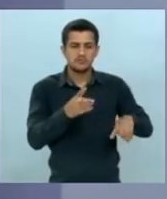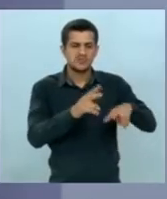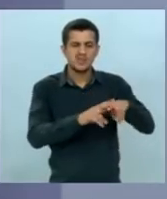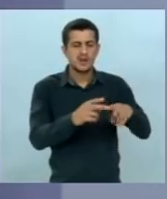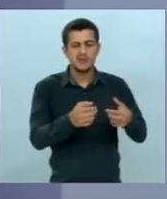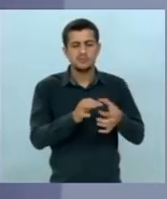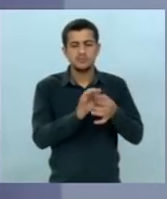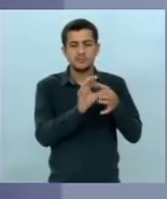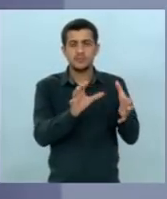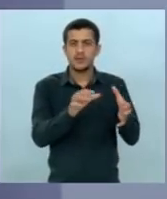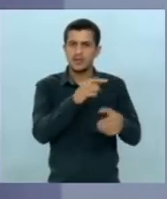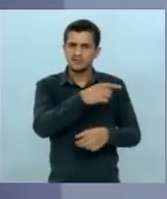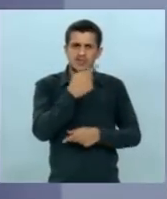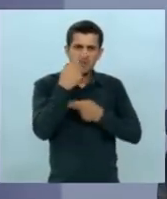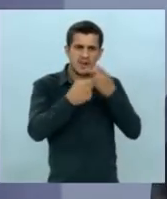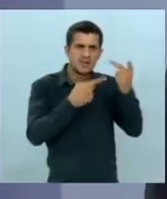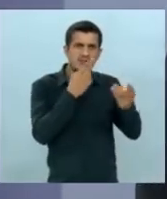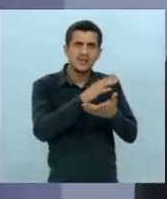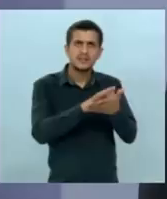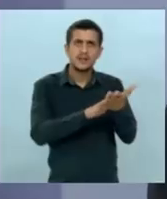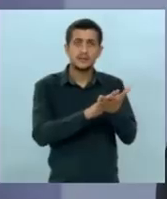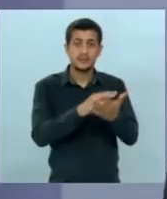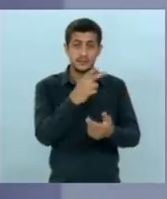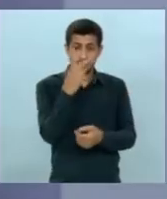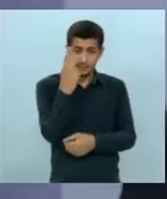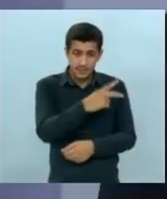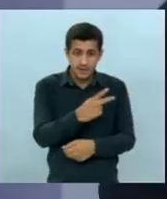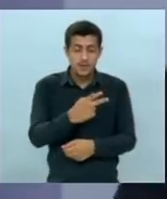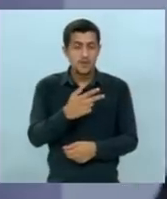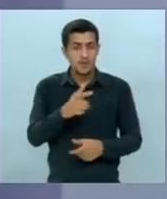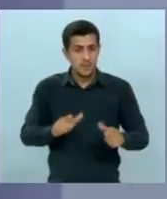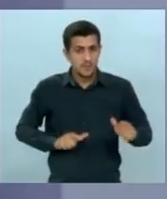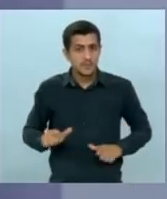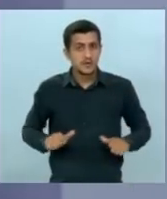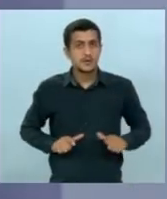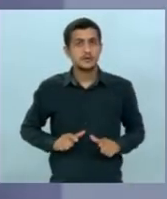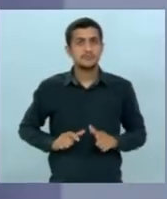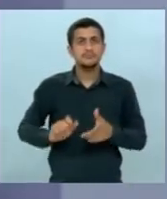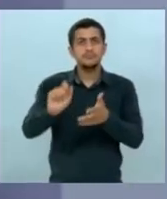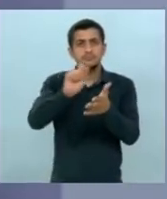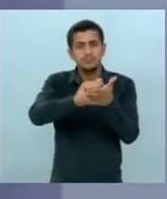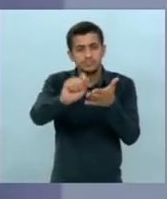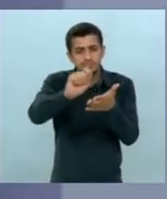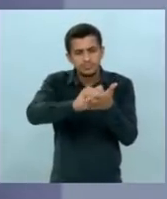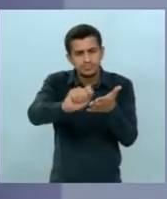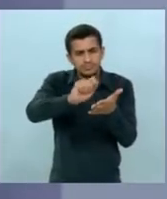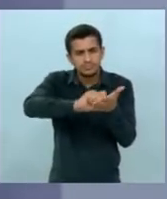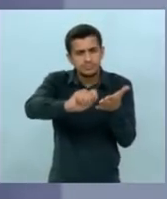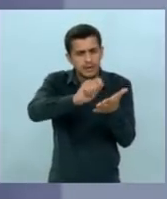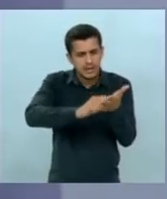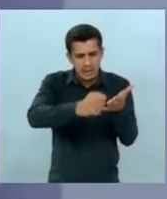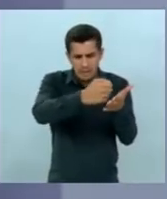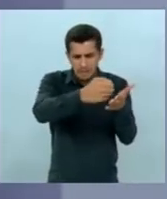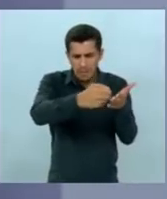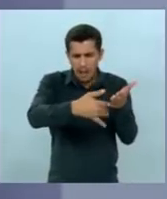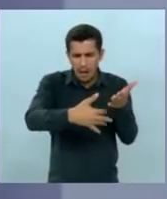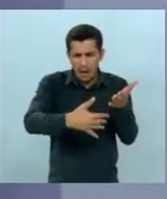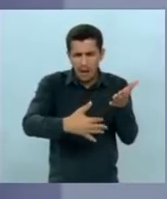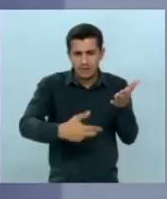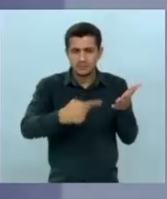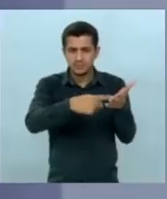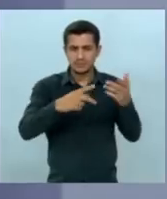essas coisas você não fala e teu primo Gideão escreveu ali um rol de denúncias falando qual era a sua